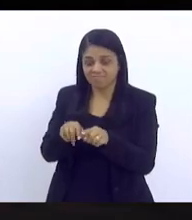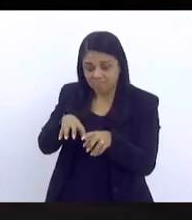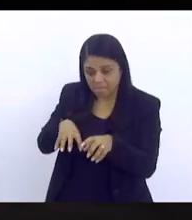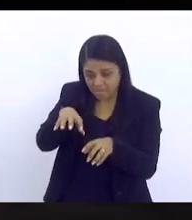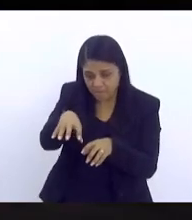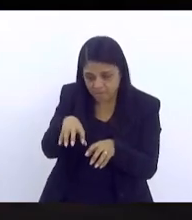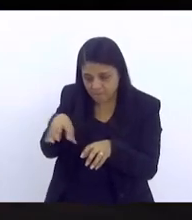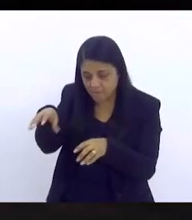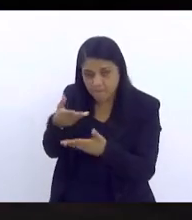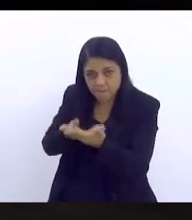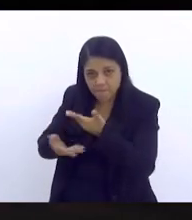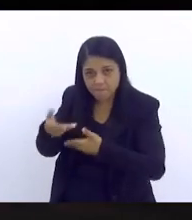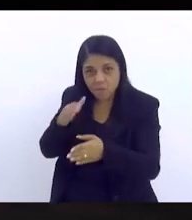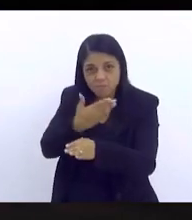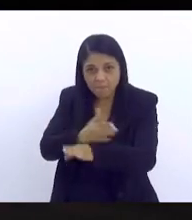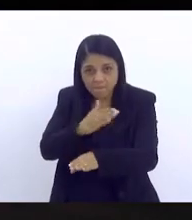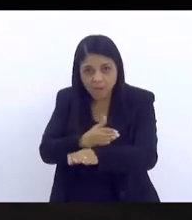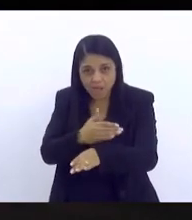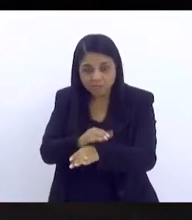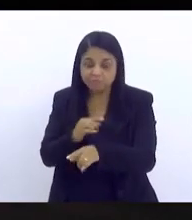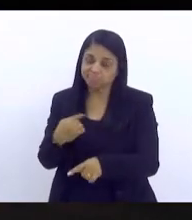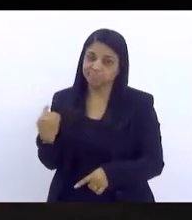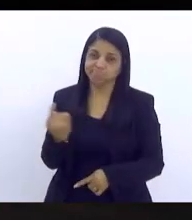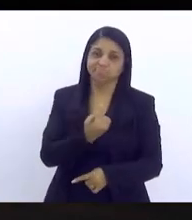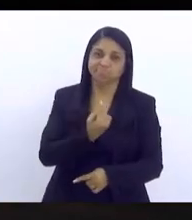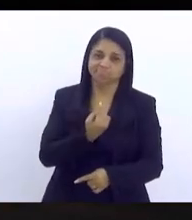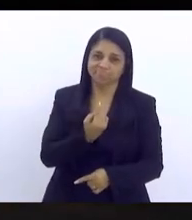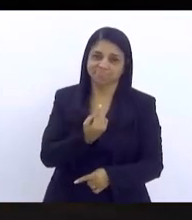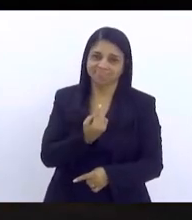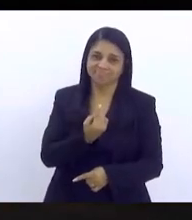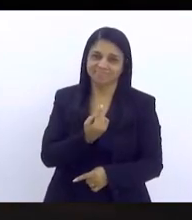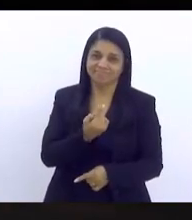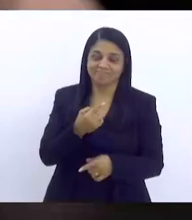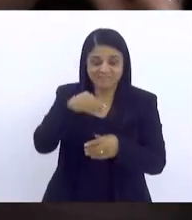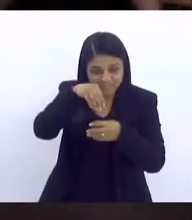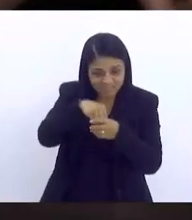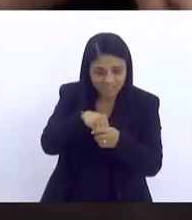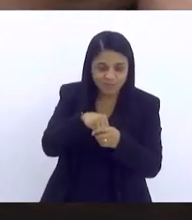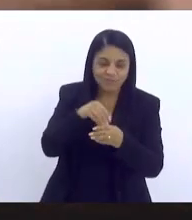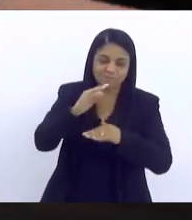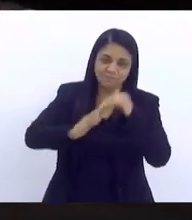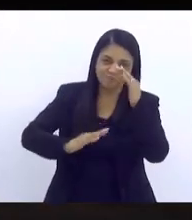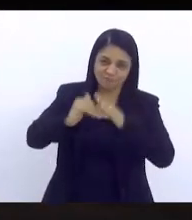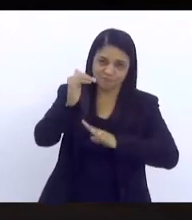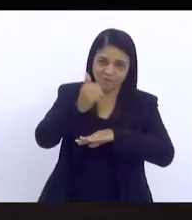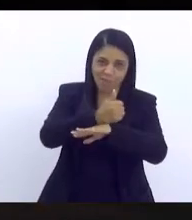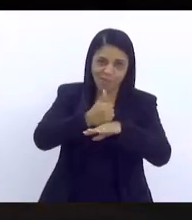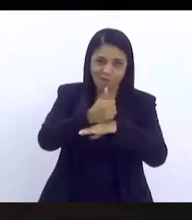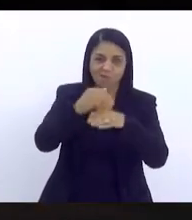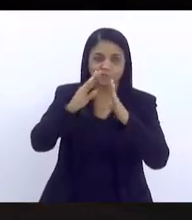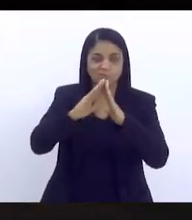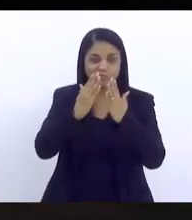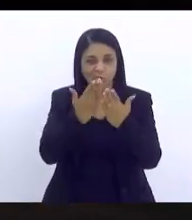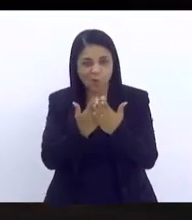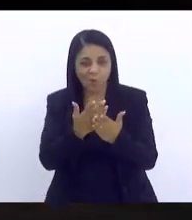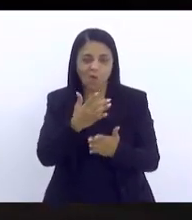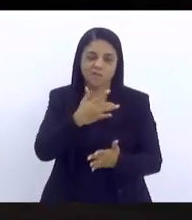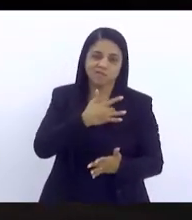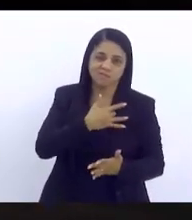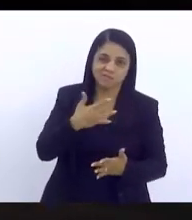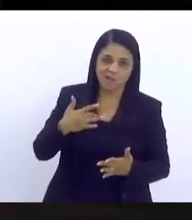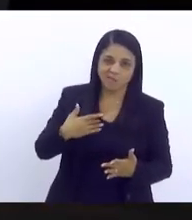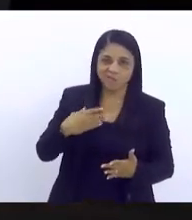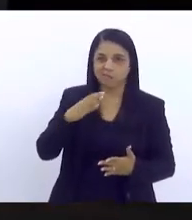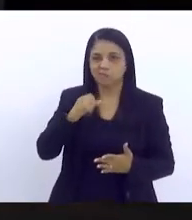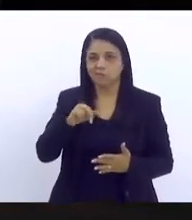intersetorialidade na prática somos nós. Somos nós que estamos na escola, na unidade de saúde, no CRAS,